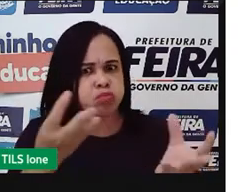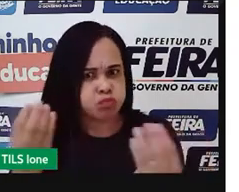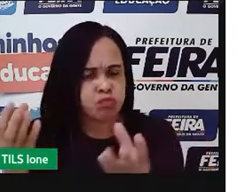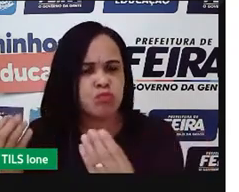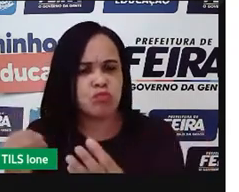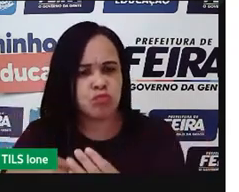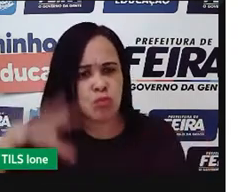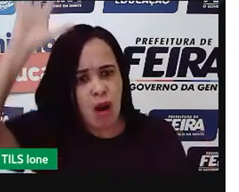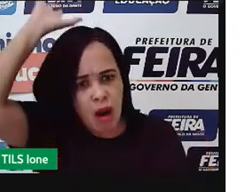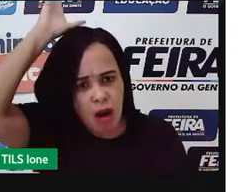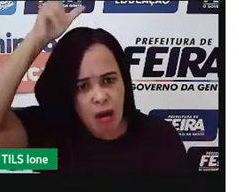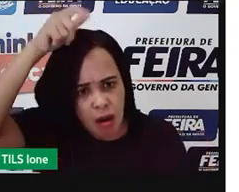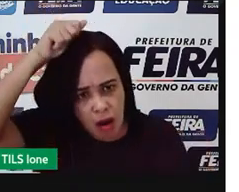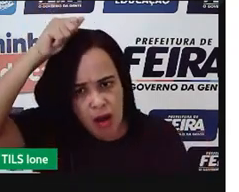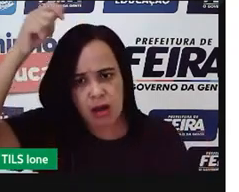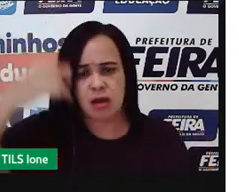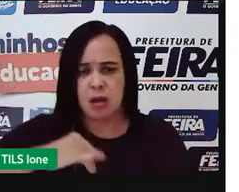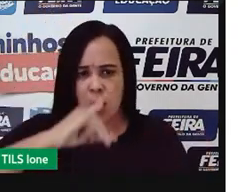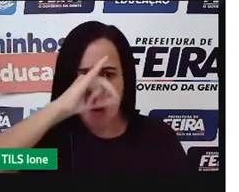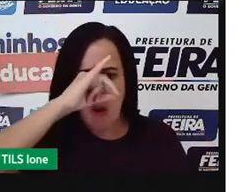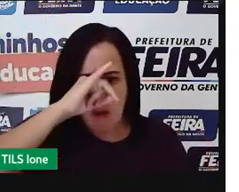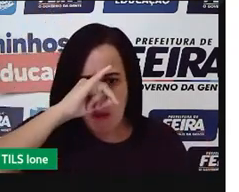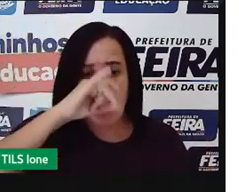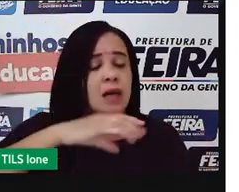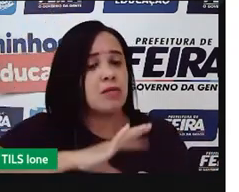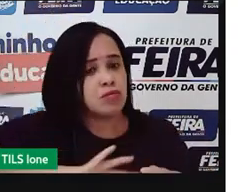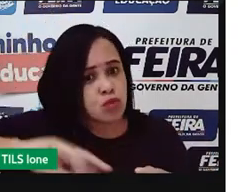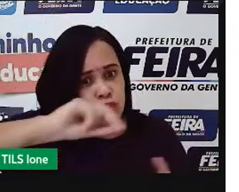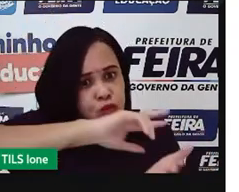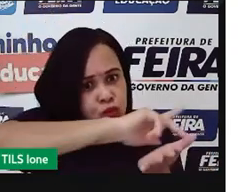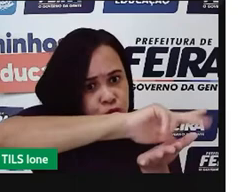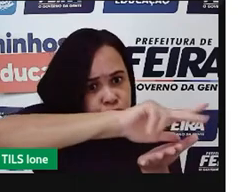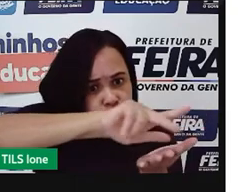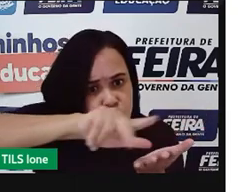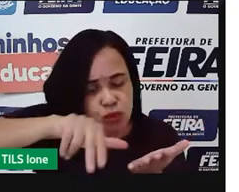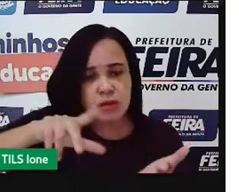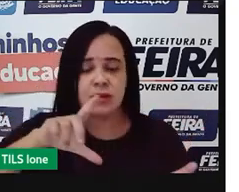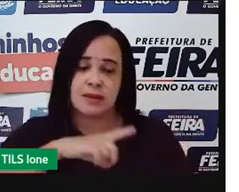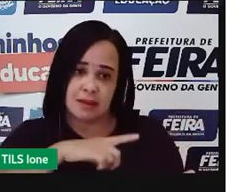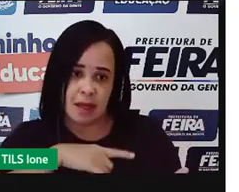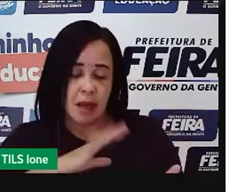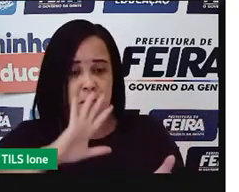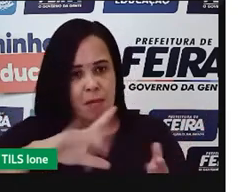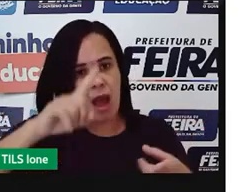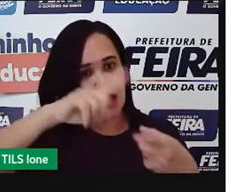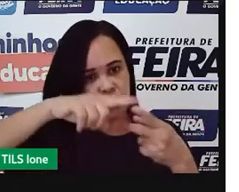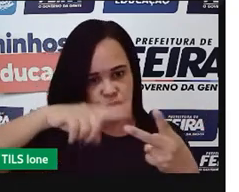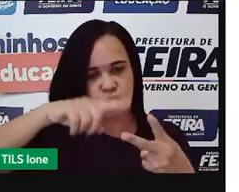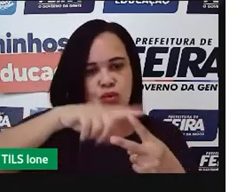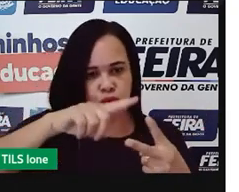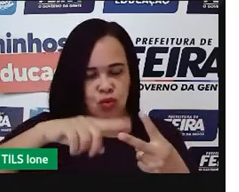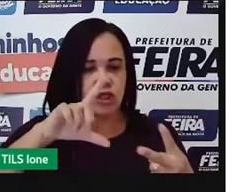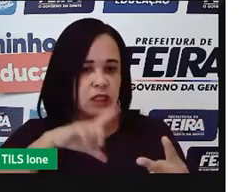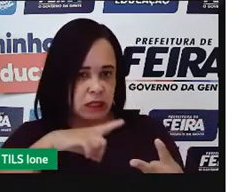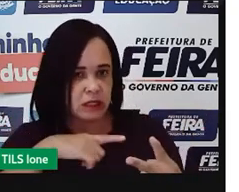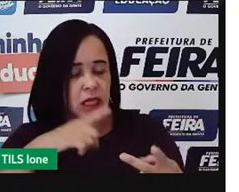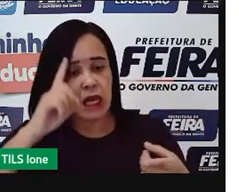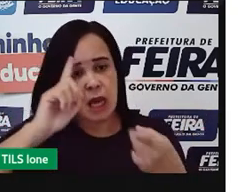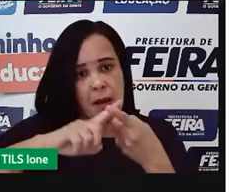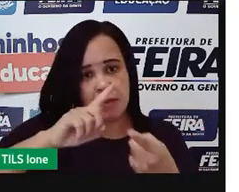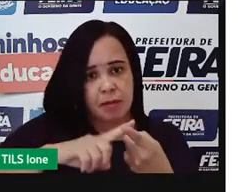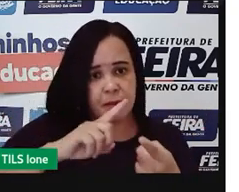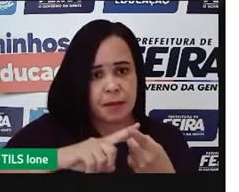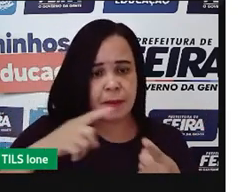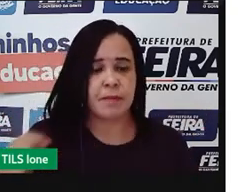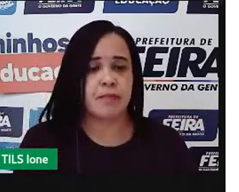fazer, no caso, algumas divisões didáticas, existem dois tipos de pecuária, que é a pecuária de corte e a pecuária leiteira. A leiteira